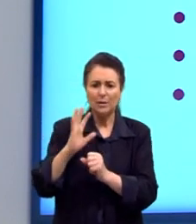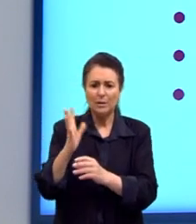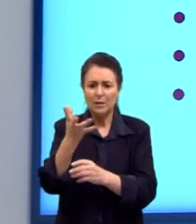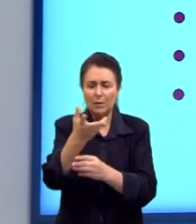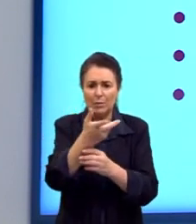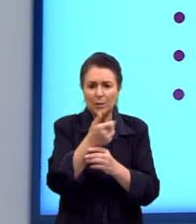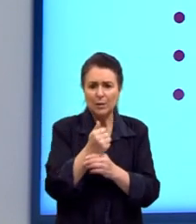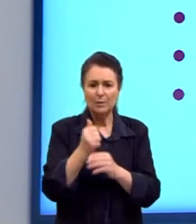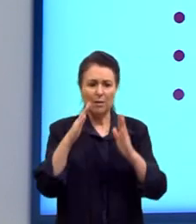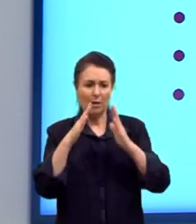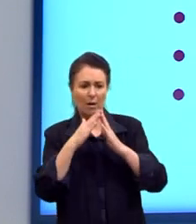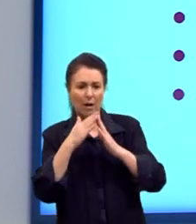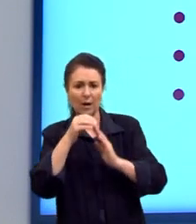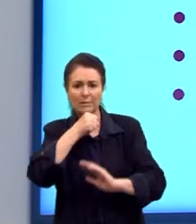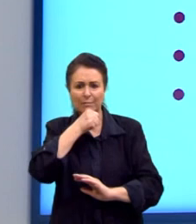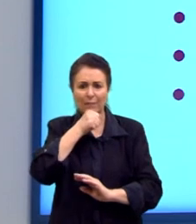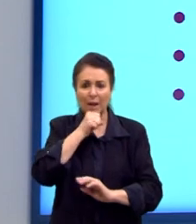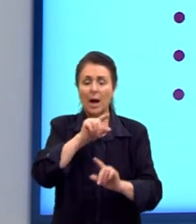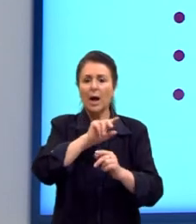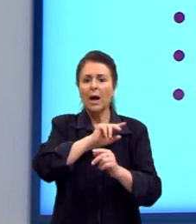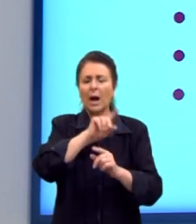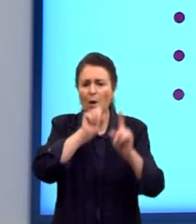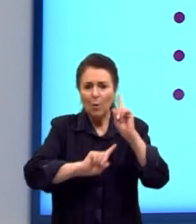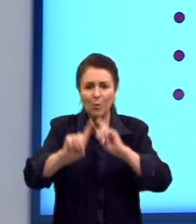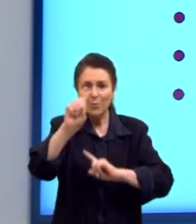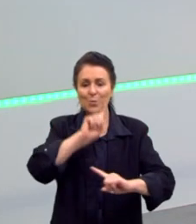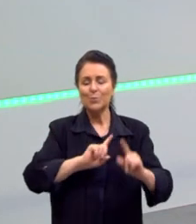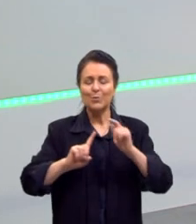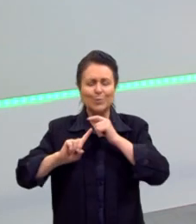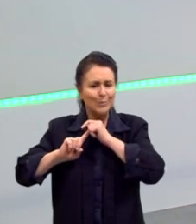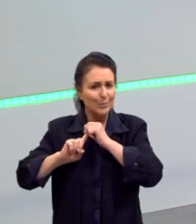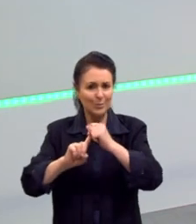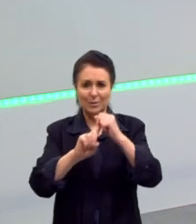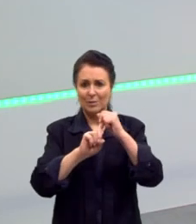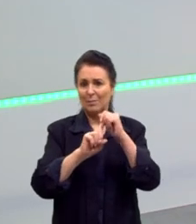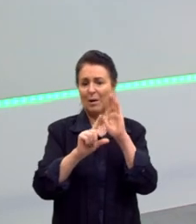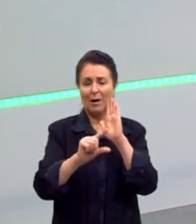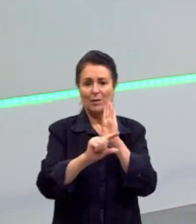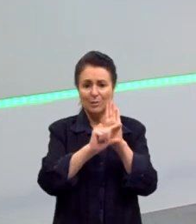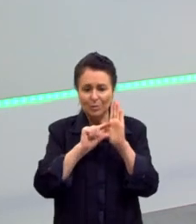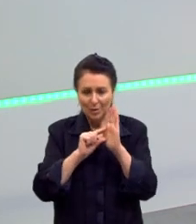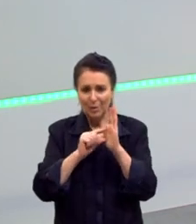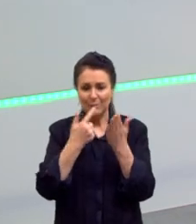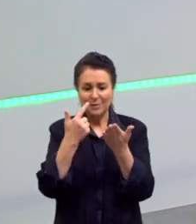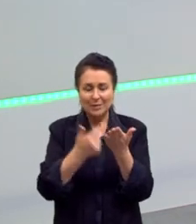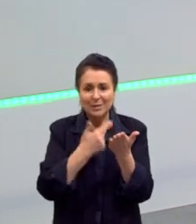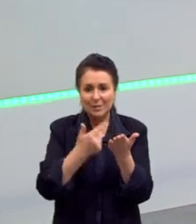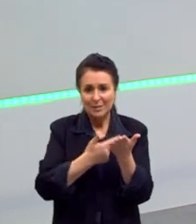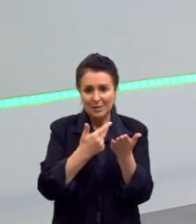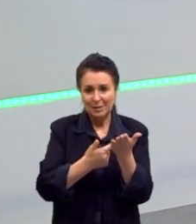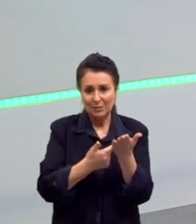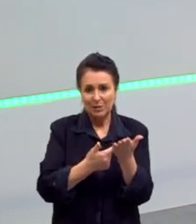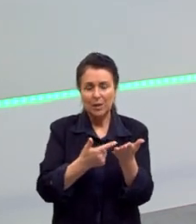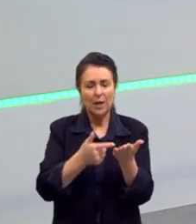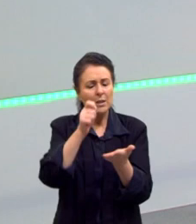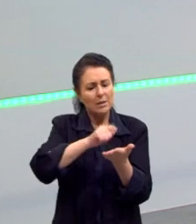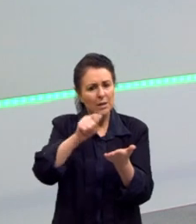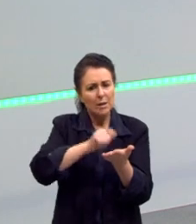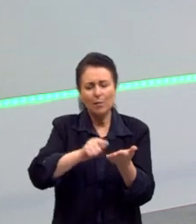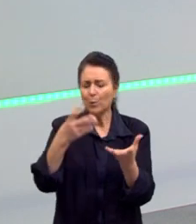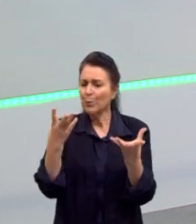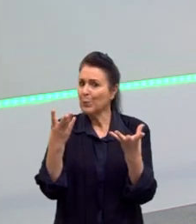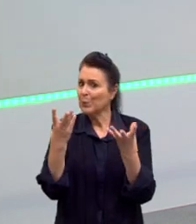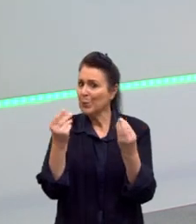casa velha. Então, aqui nós temos alguns dos principais obras do Machado. Não foi só isso que ele escreveu. Ele escreveu muito mais.